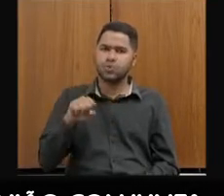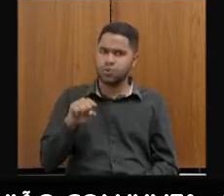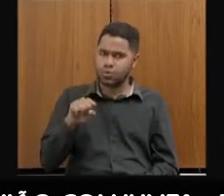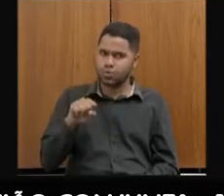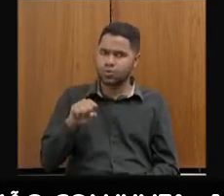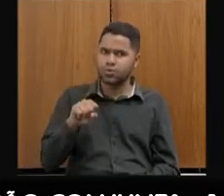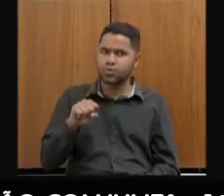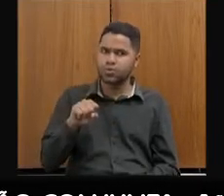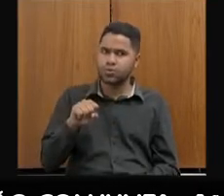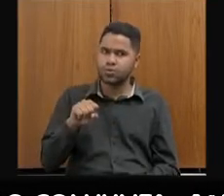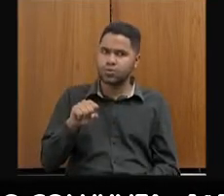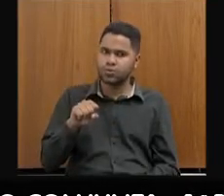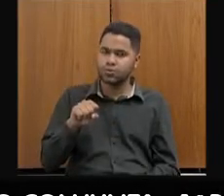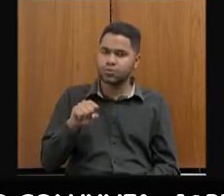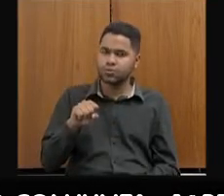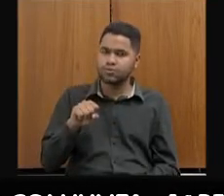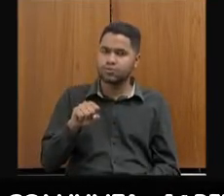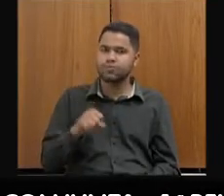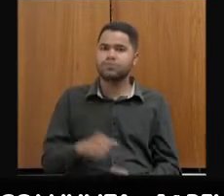um ano